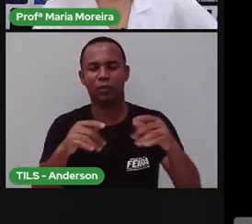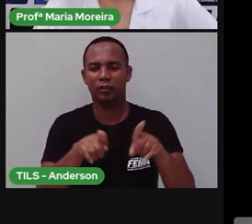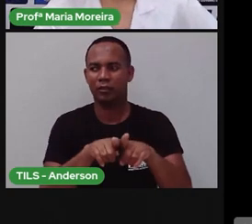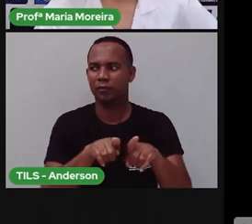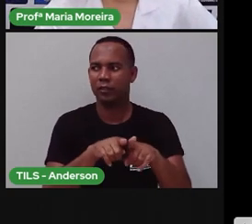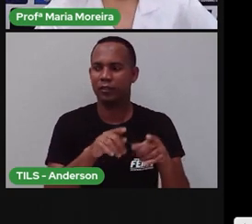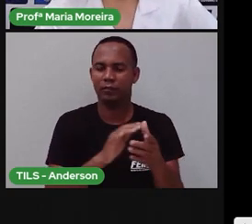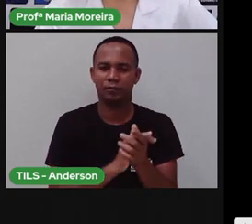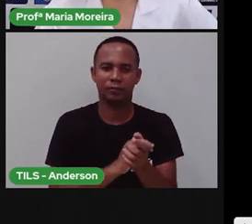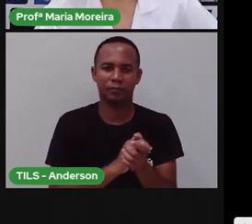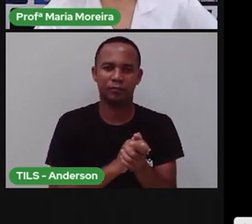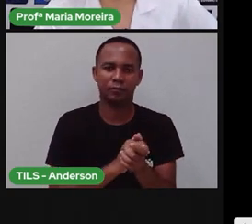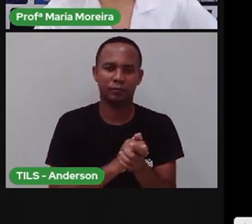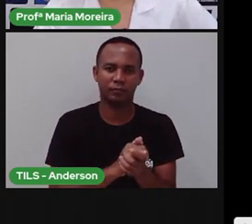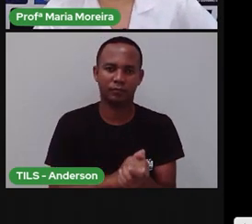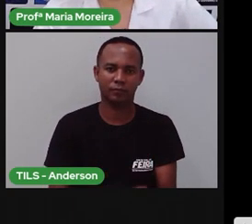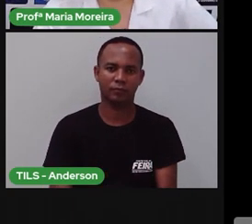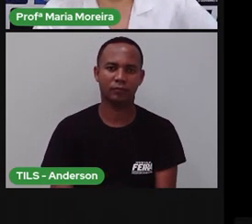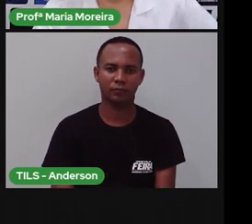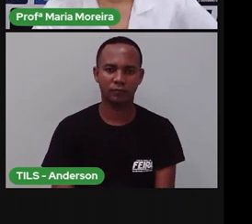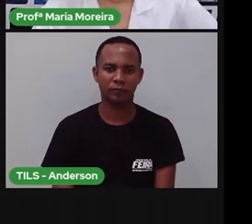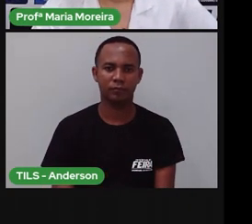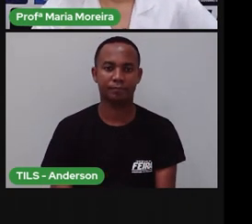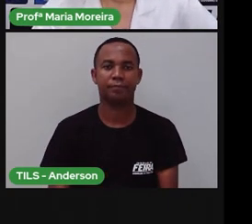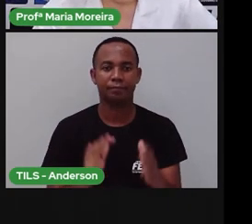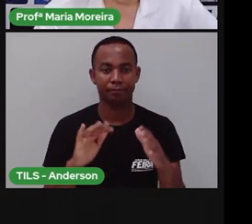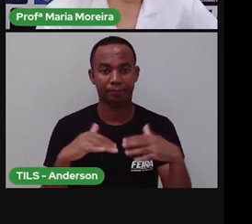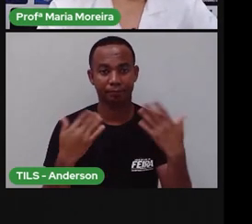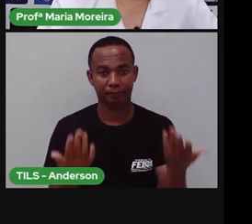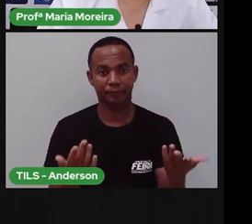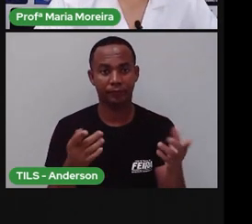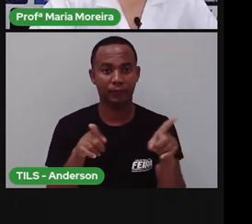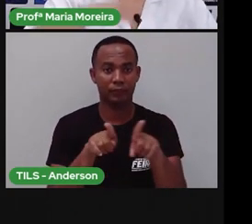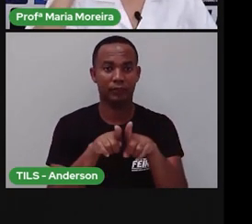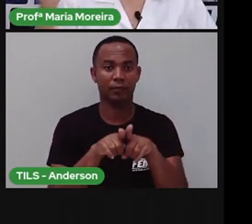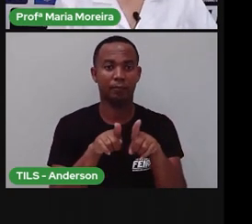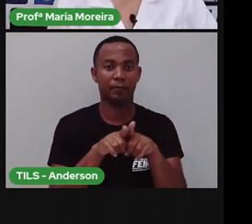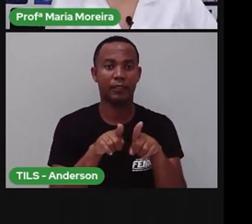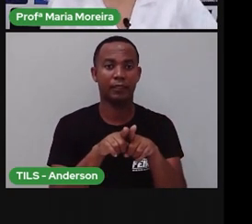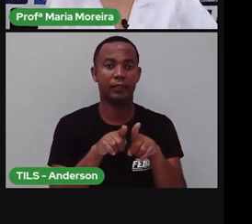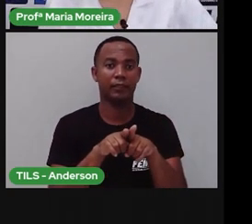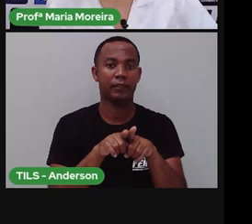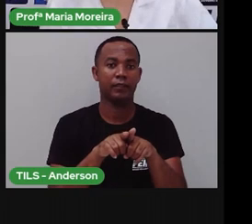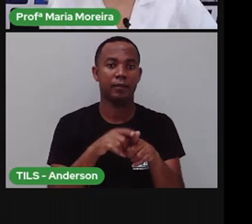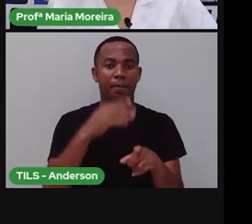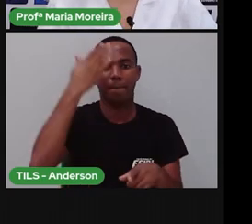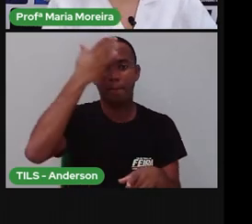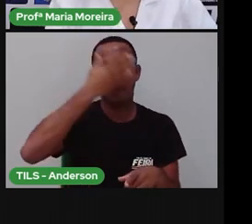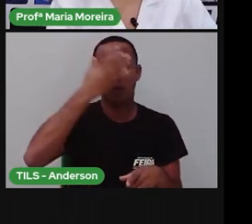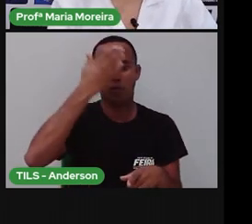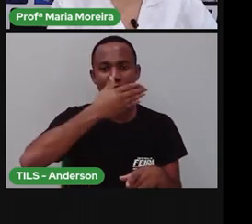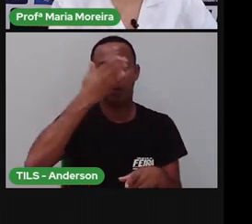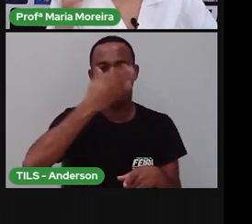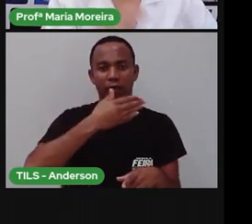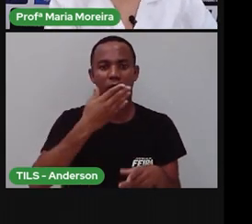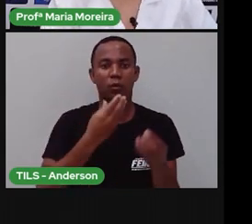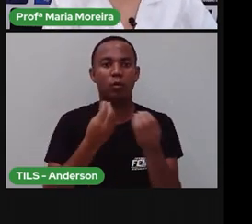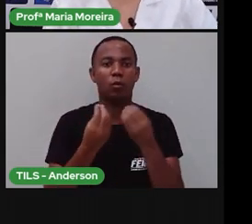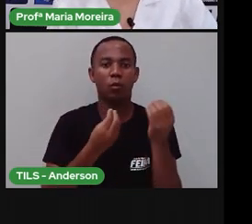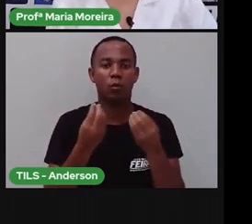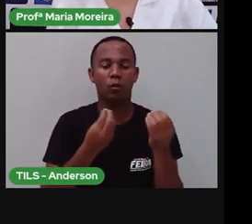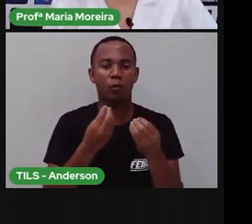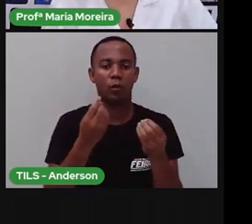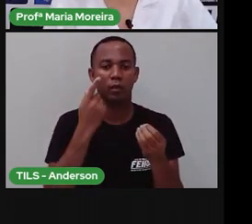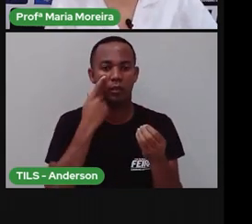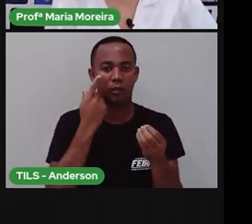dica da Pró, assistir. Bom, e aí a Pró falou, né? Que, ah, seria como uma prova. Mas nem sempre, Anderson. Ficam